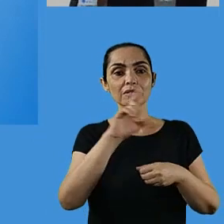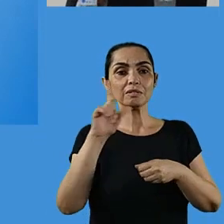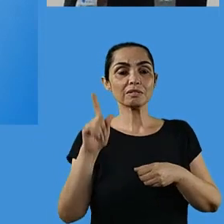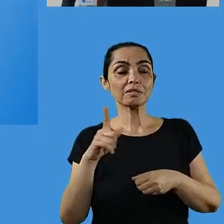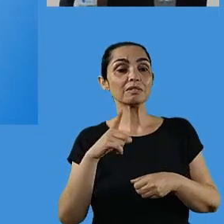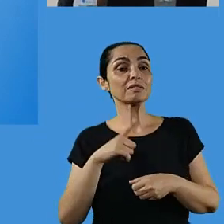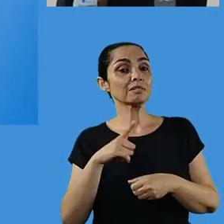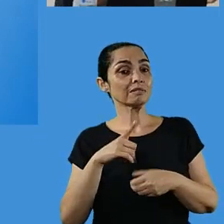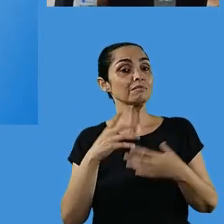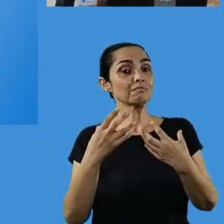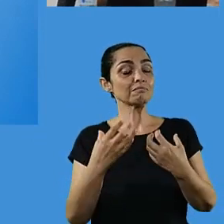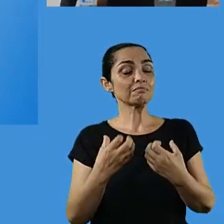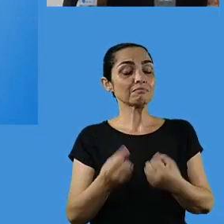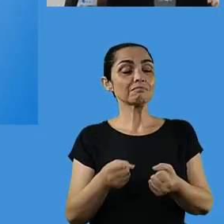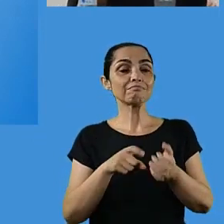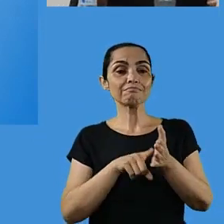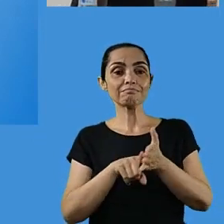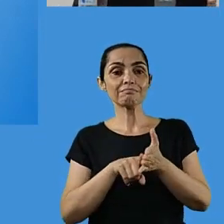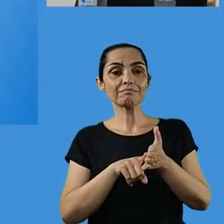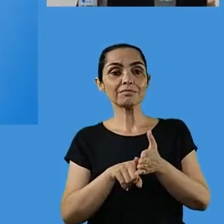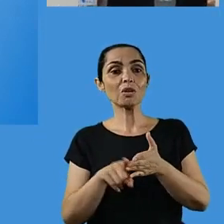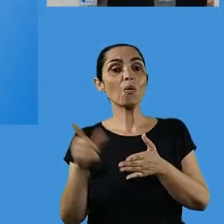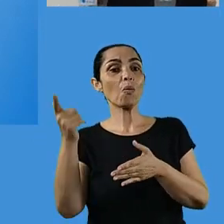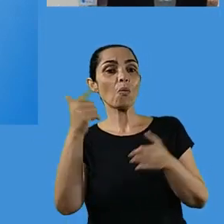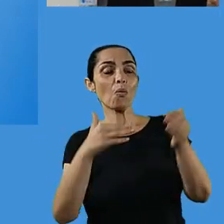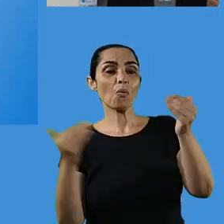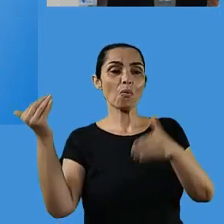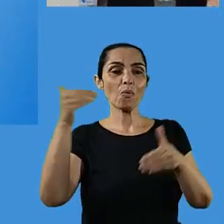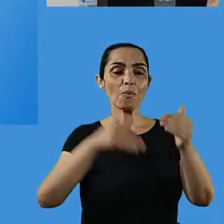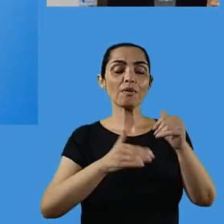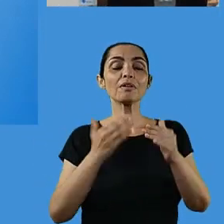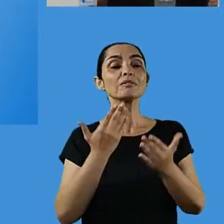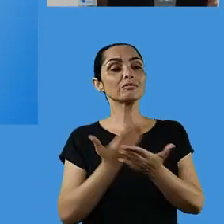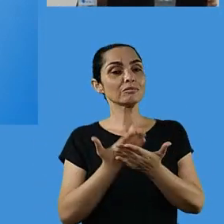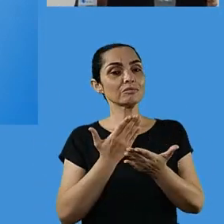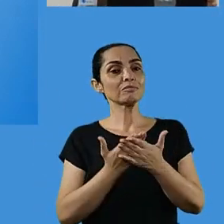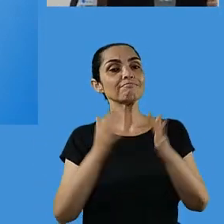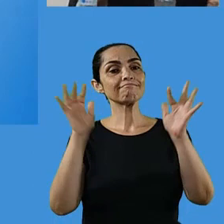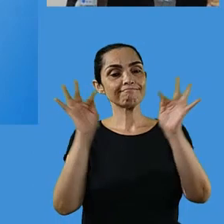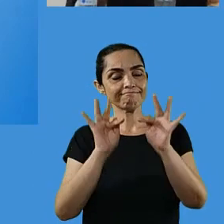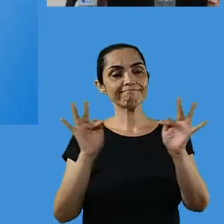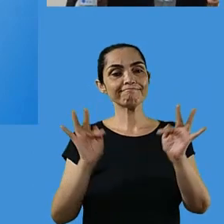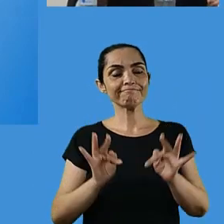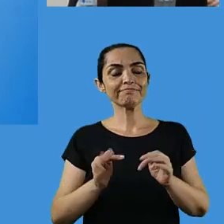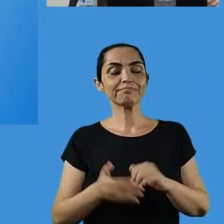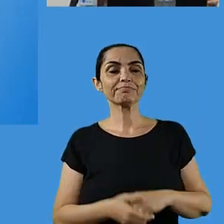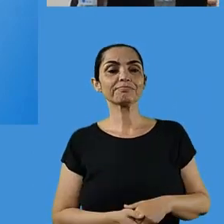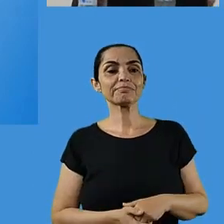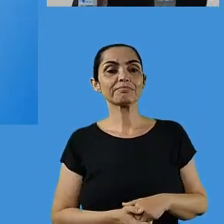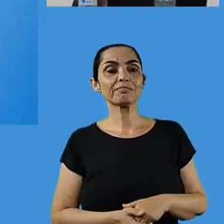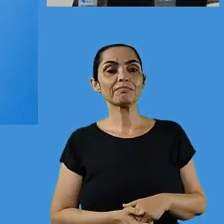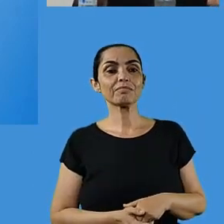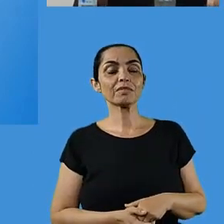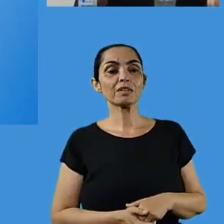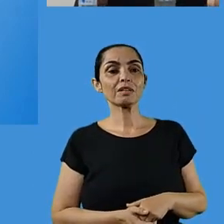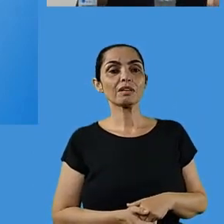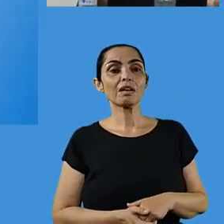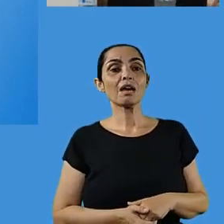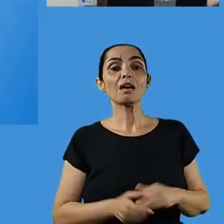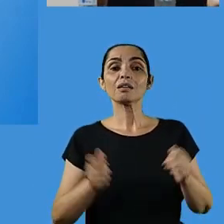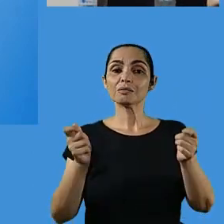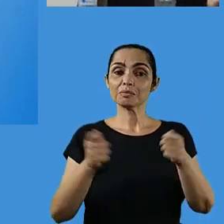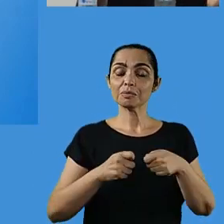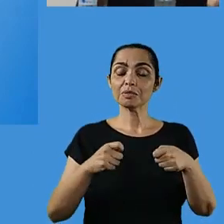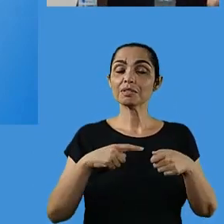deficiência, por isso as pessoas nos procuram, chegam a mudar de cidade para vir para Campo Grande para receber esse atendimento ou de